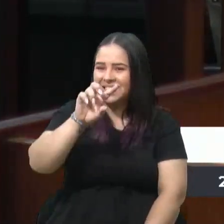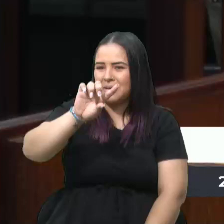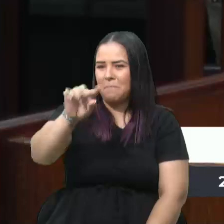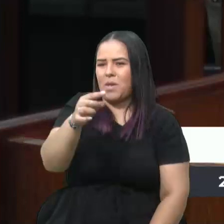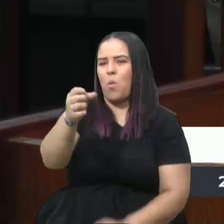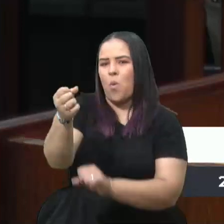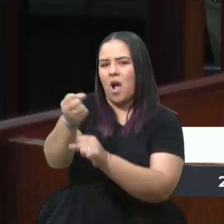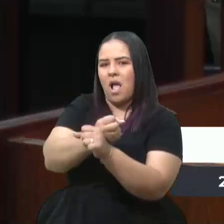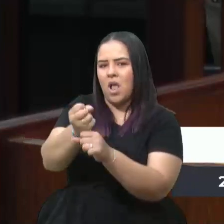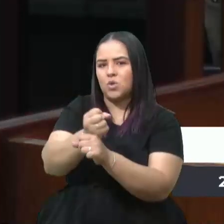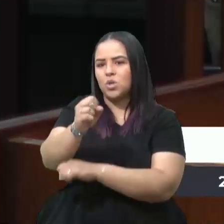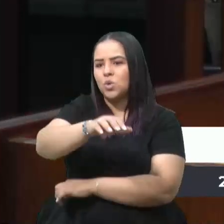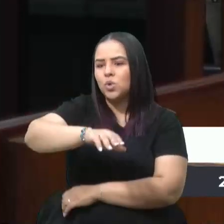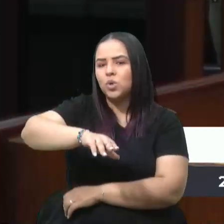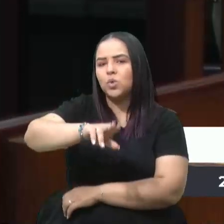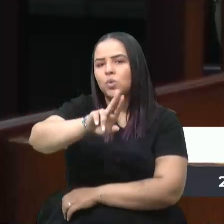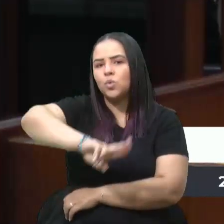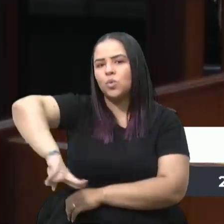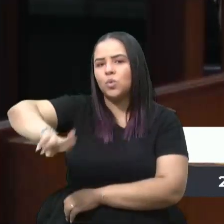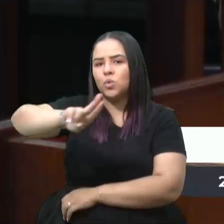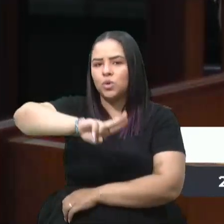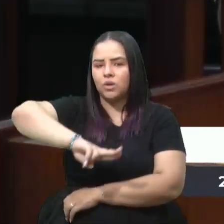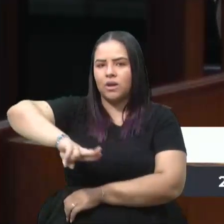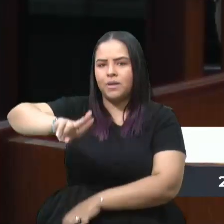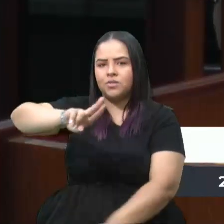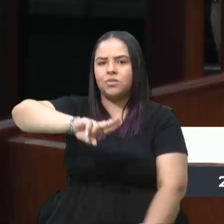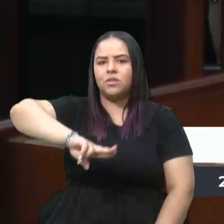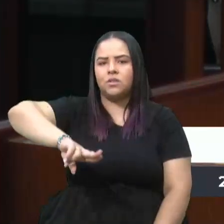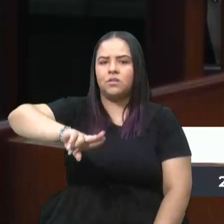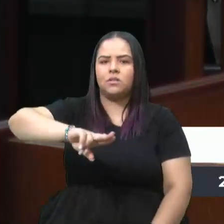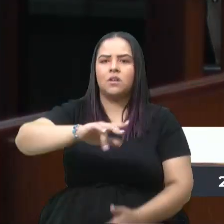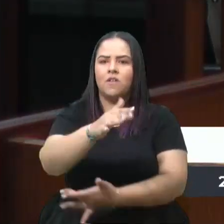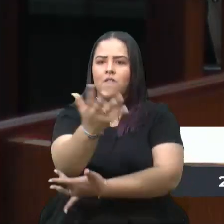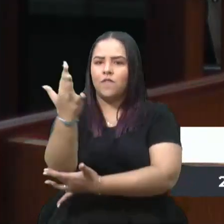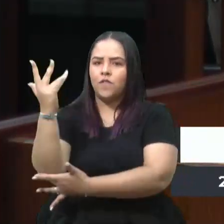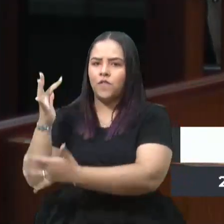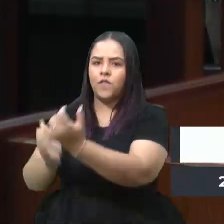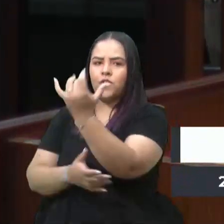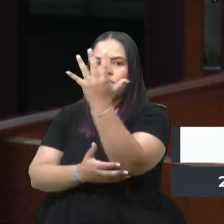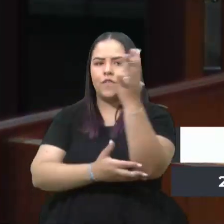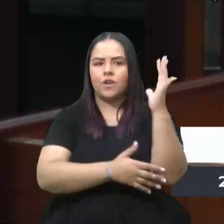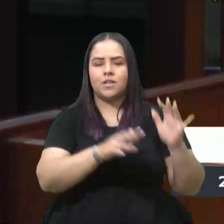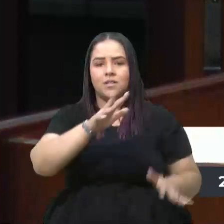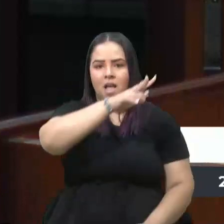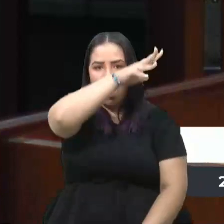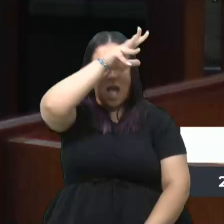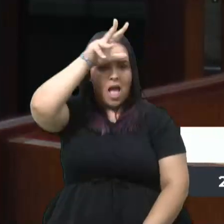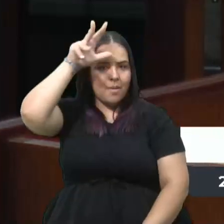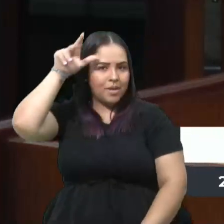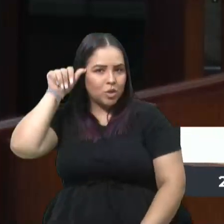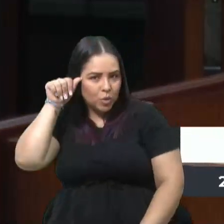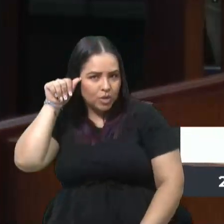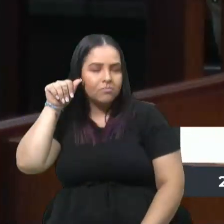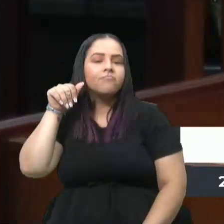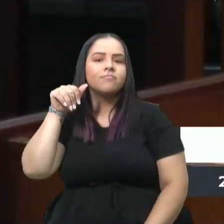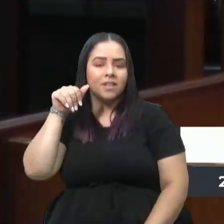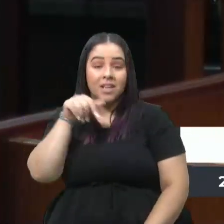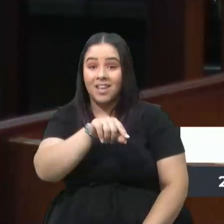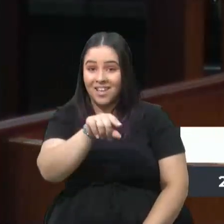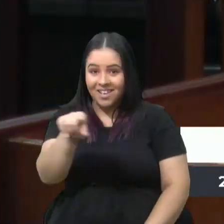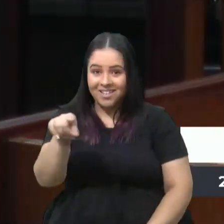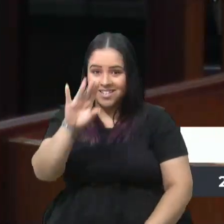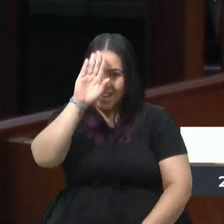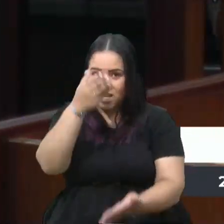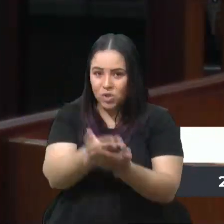da floresta Amazonas. Eles acreditam fortemente na igualdade entre as pessoas. Cada